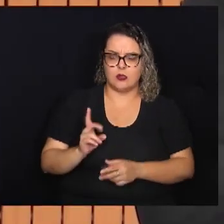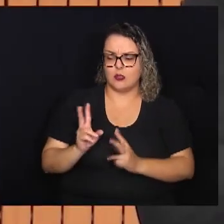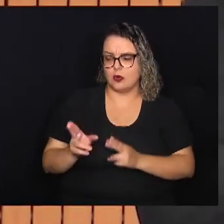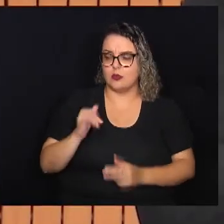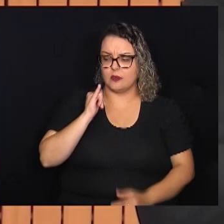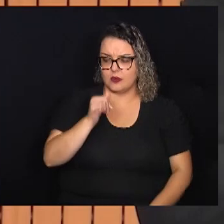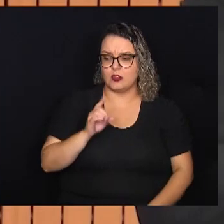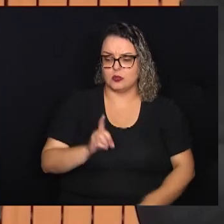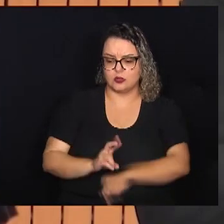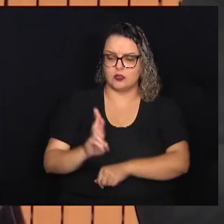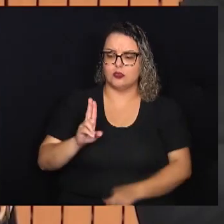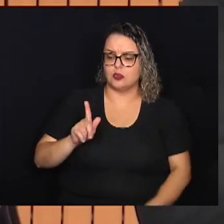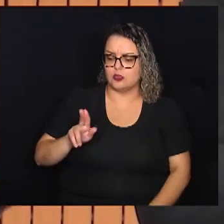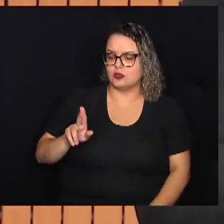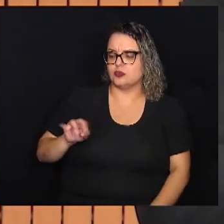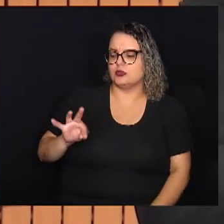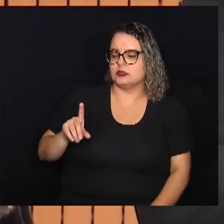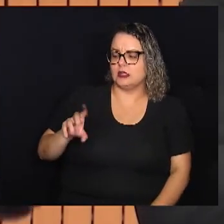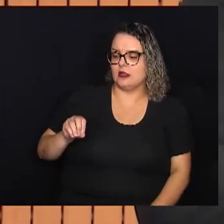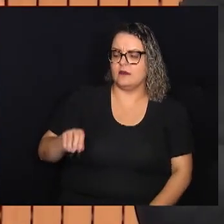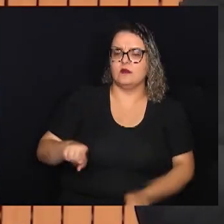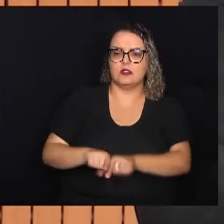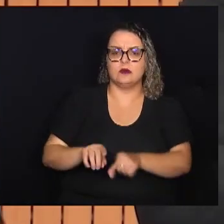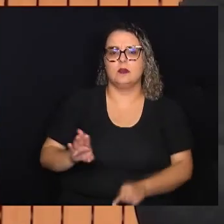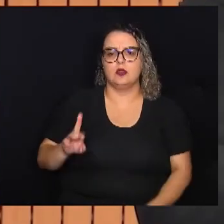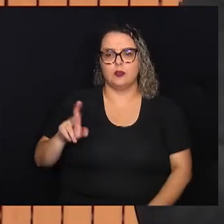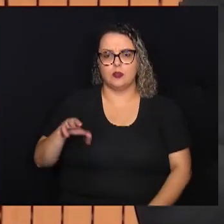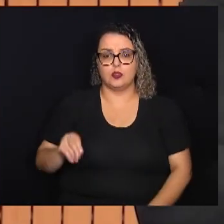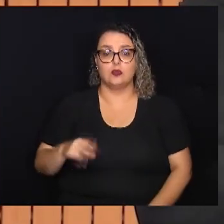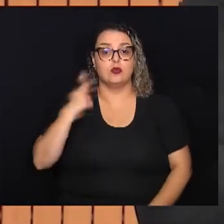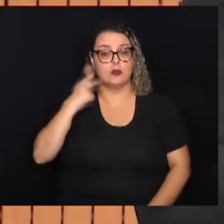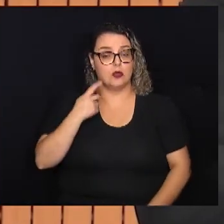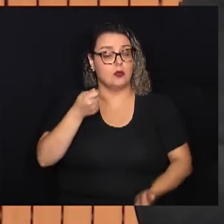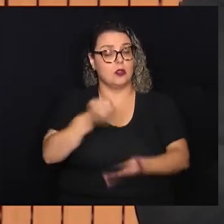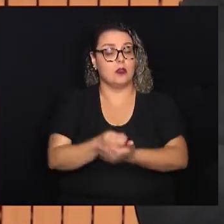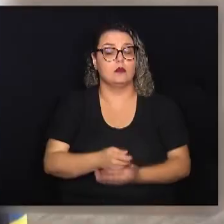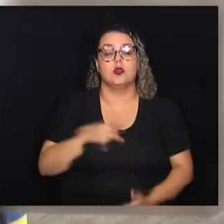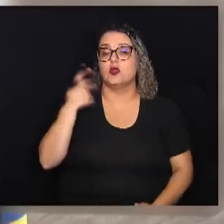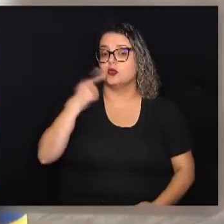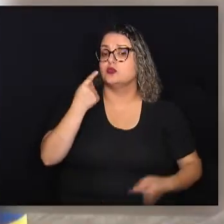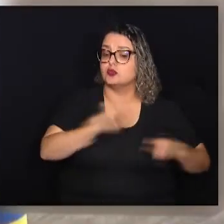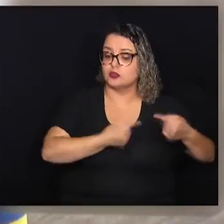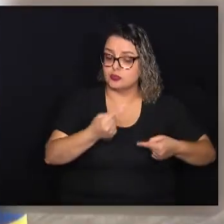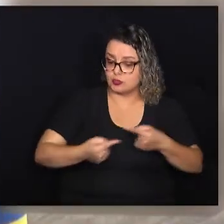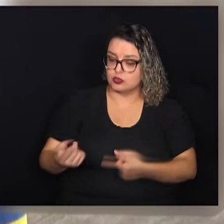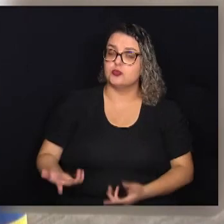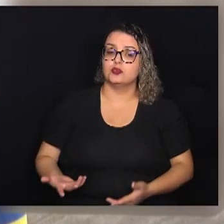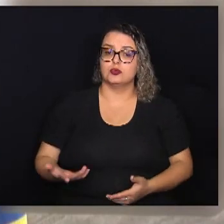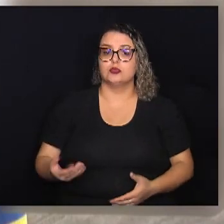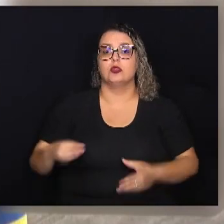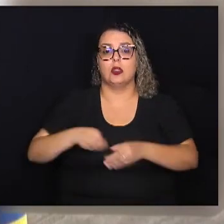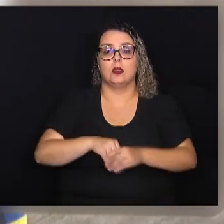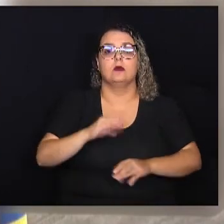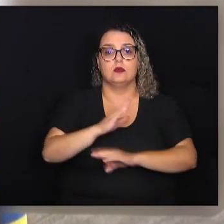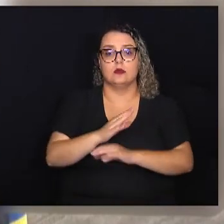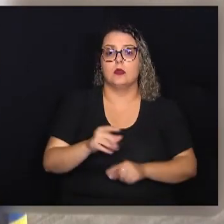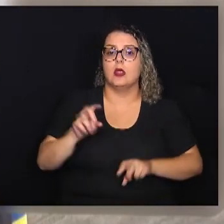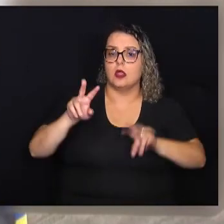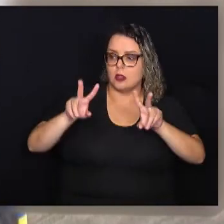garantiu que o tema será discutido de forma regular pela Câmara Municipal. Discutir temas